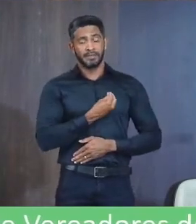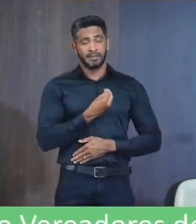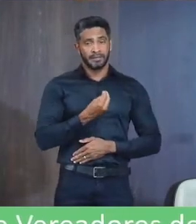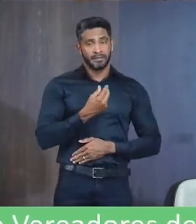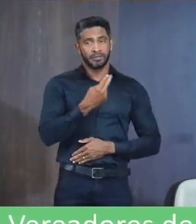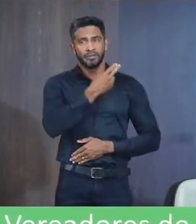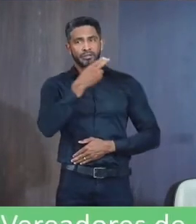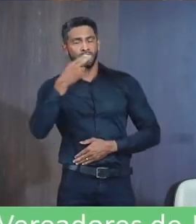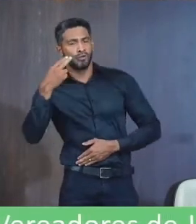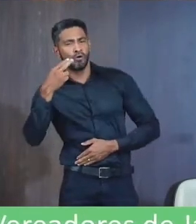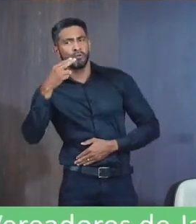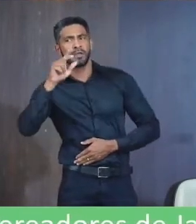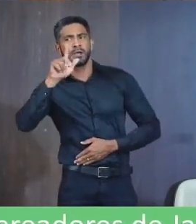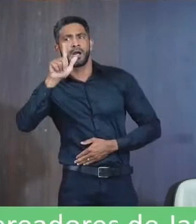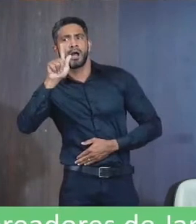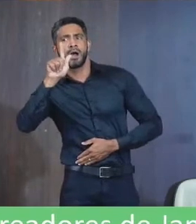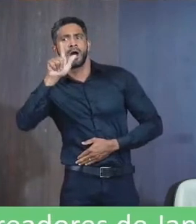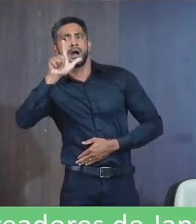Câmara?